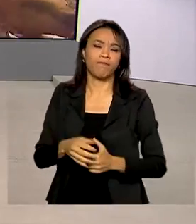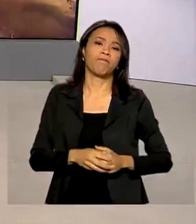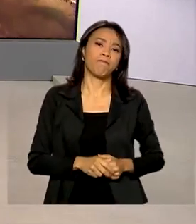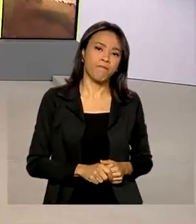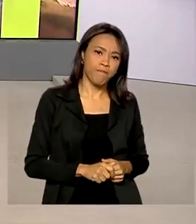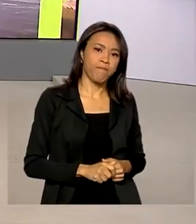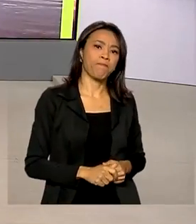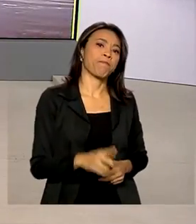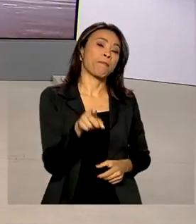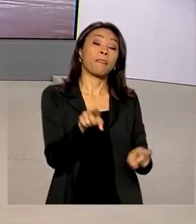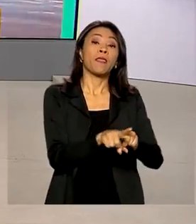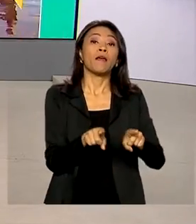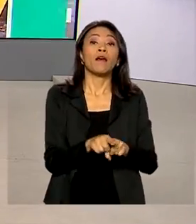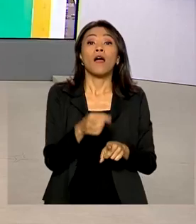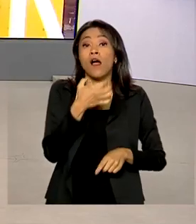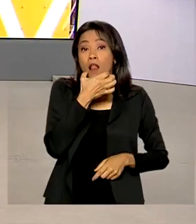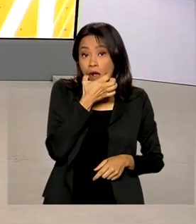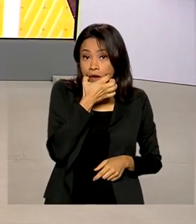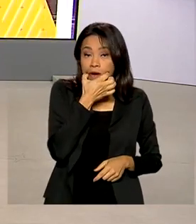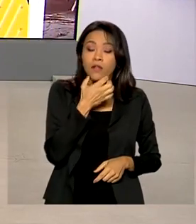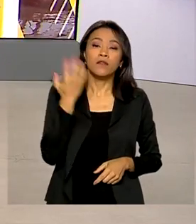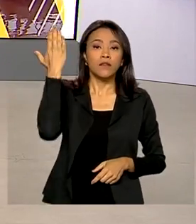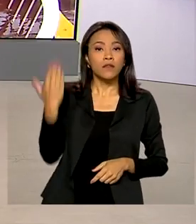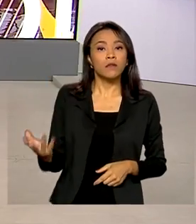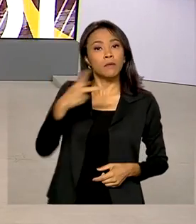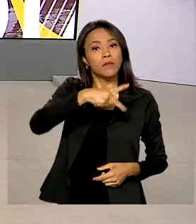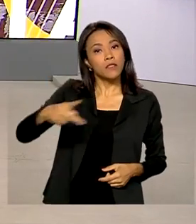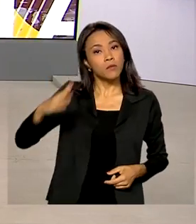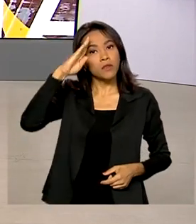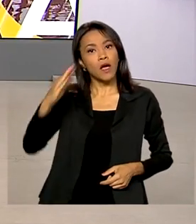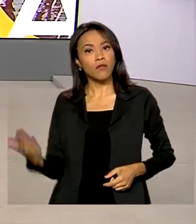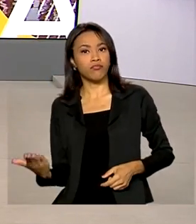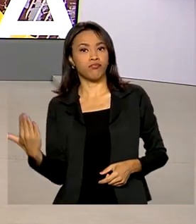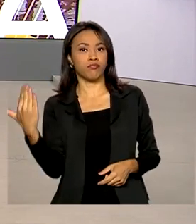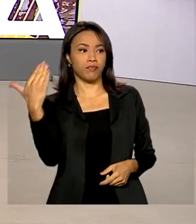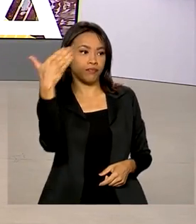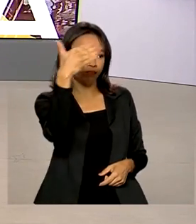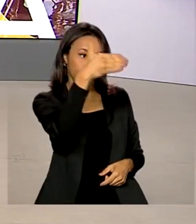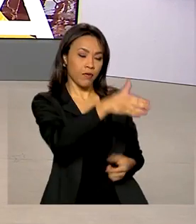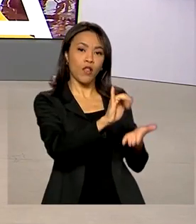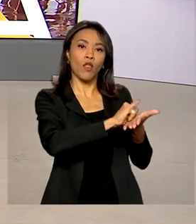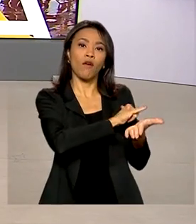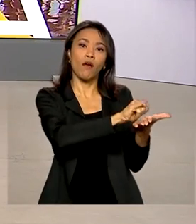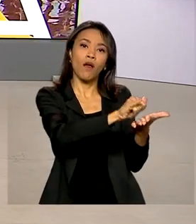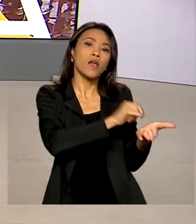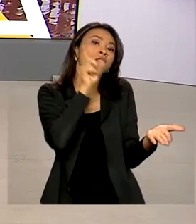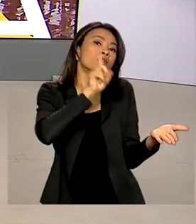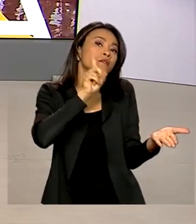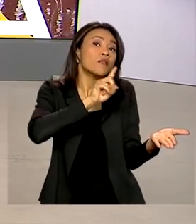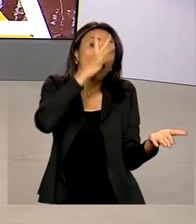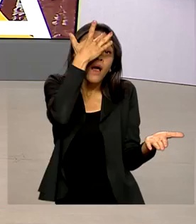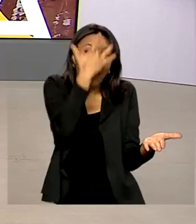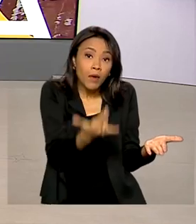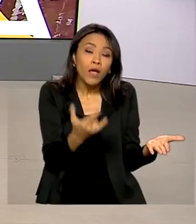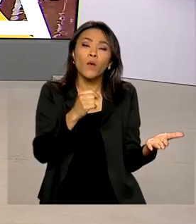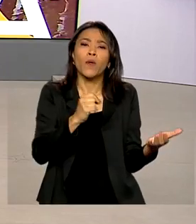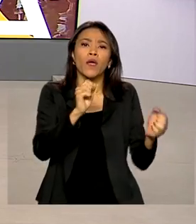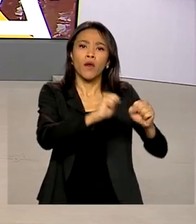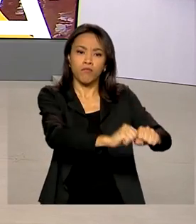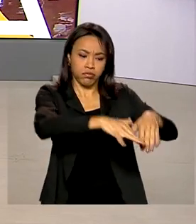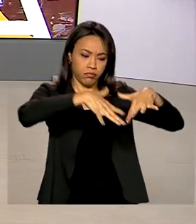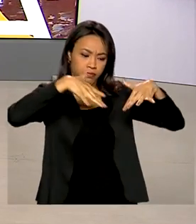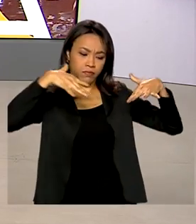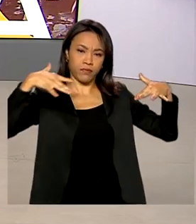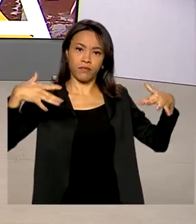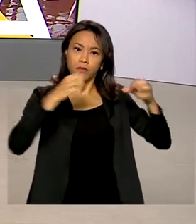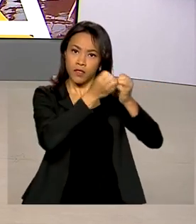E de Londres, o presidente Jair Bolsonaro segue para Nova Iorque, nos Estados Unidos, onde participa amanhã da Assembleia Geral da ONU.